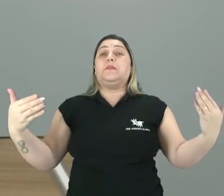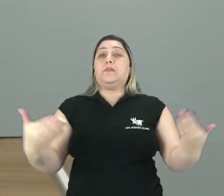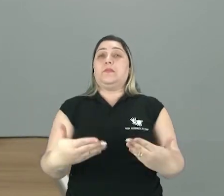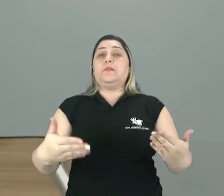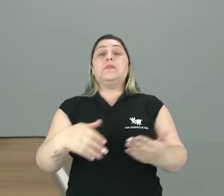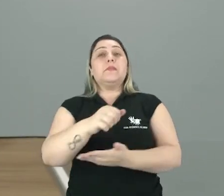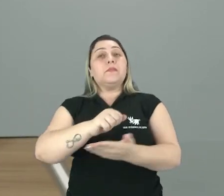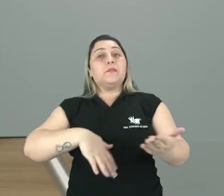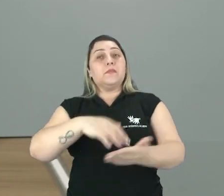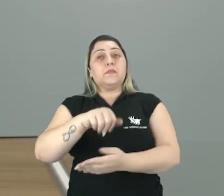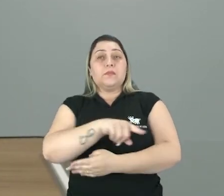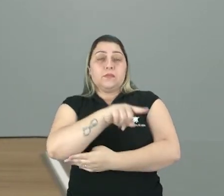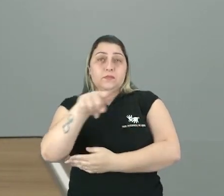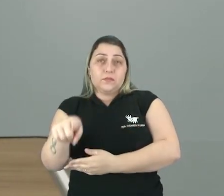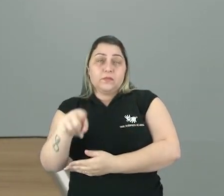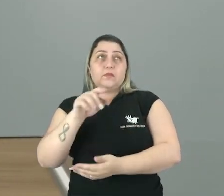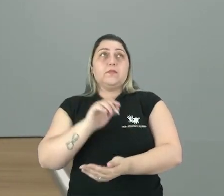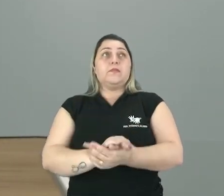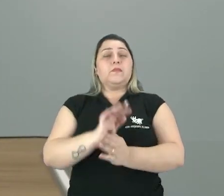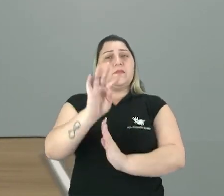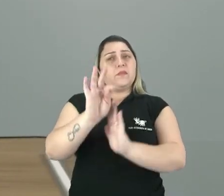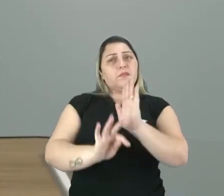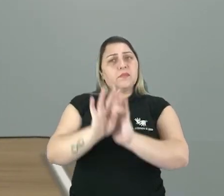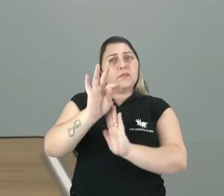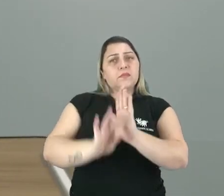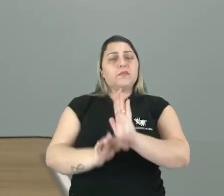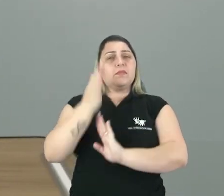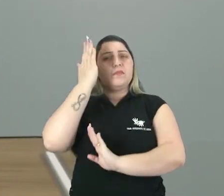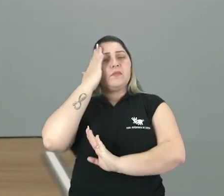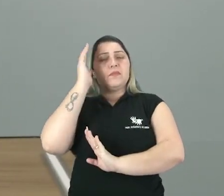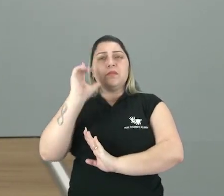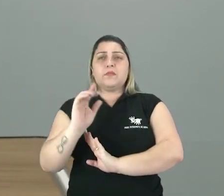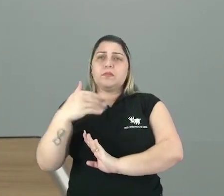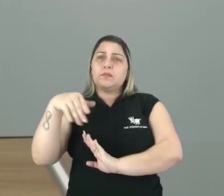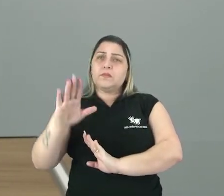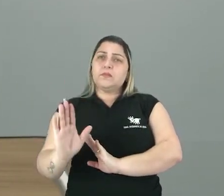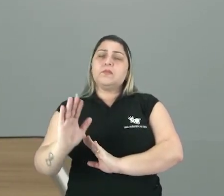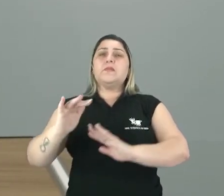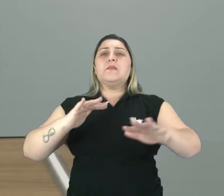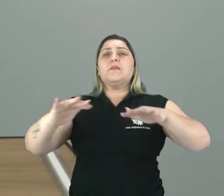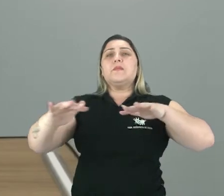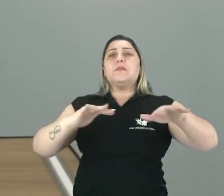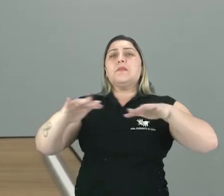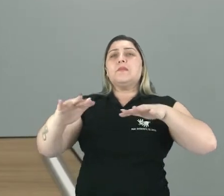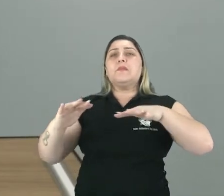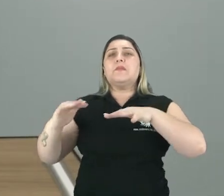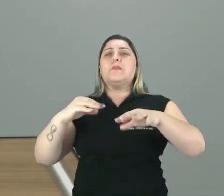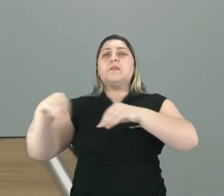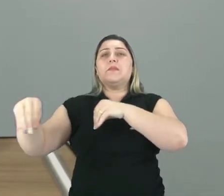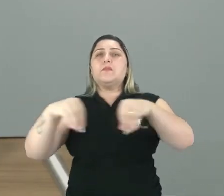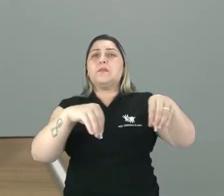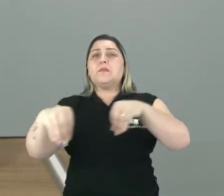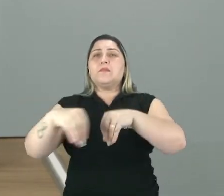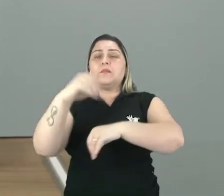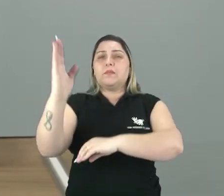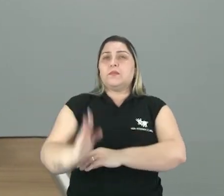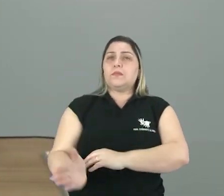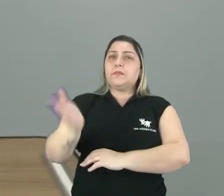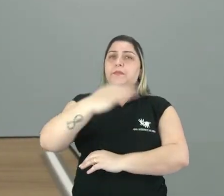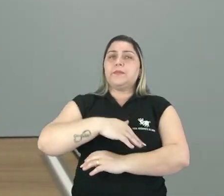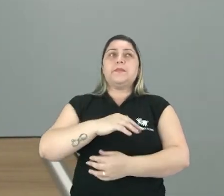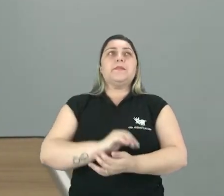ver uma atividade com vocês. Um textinho. Para a gente entender um pouco mais. É sobre esses movimentos migratórios no Brasil. Vamos lá. Comigo aqui.